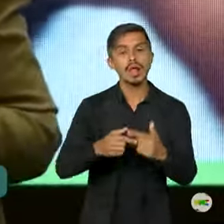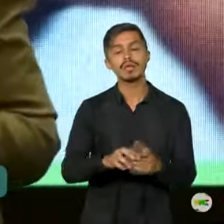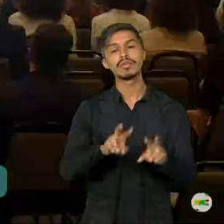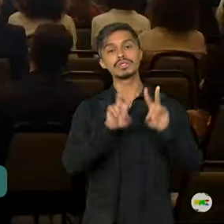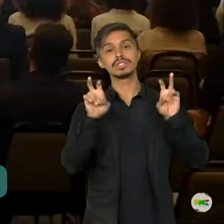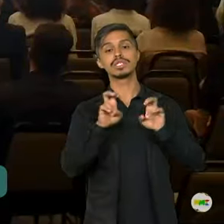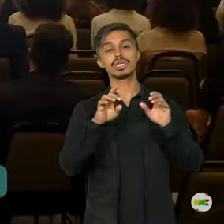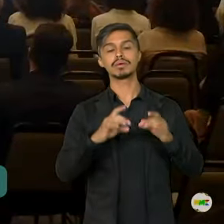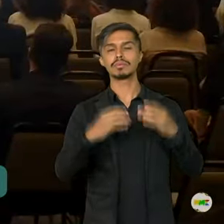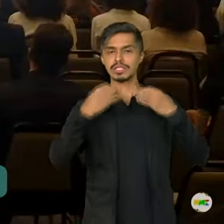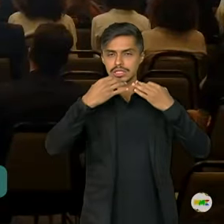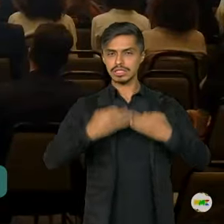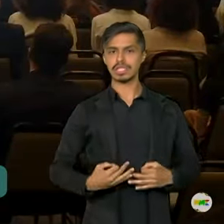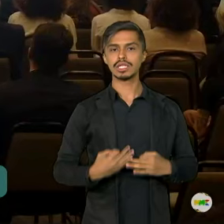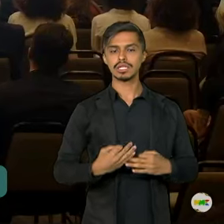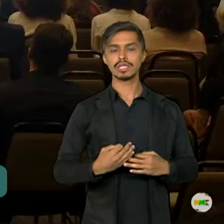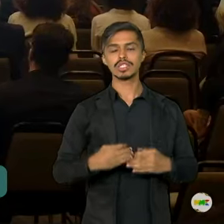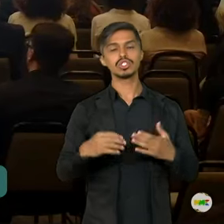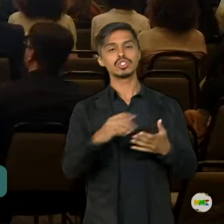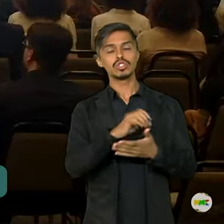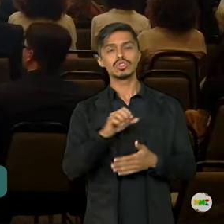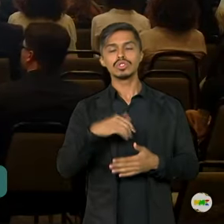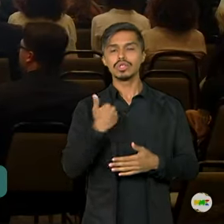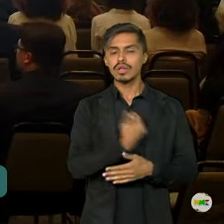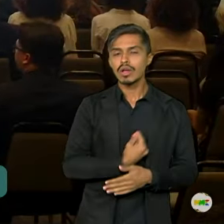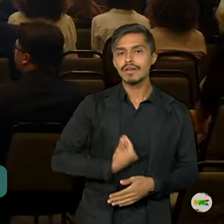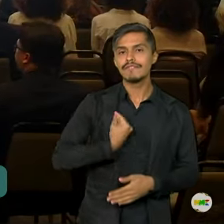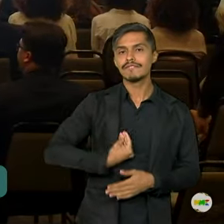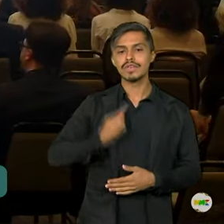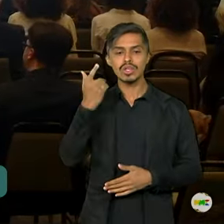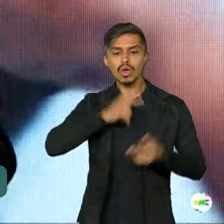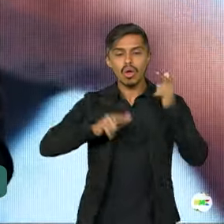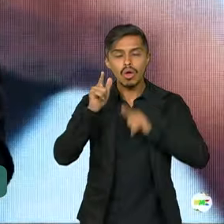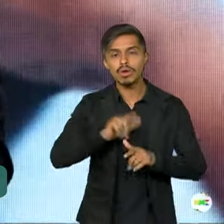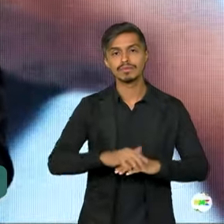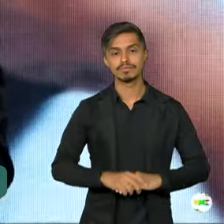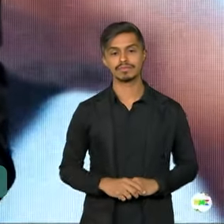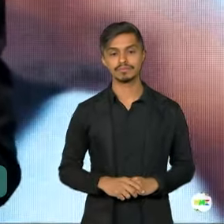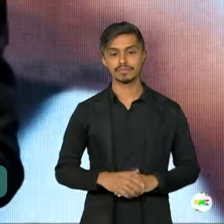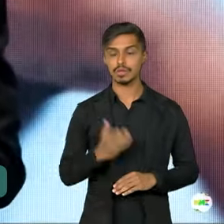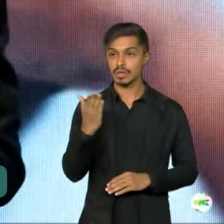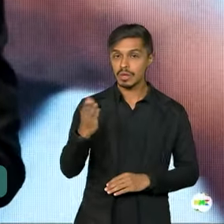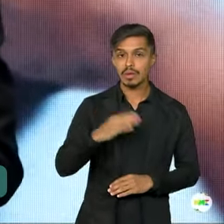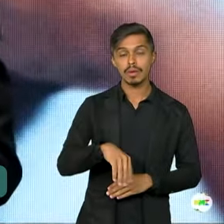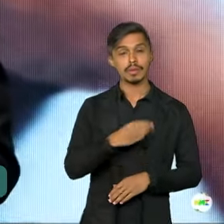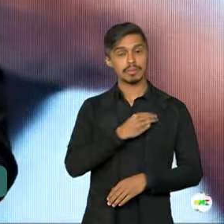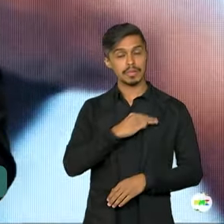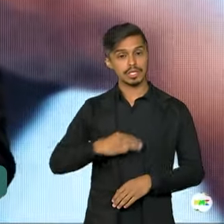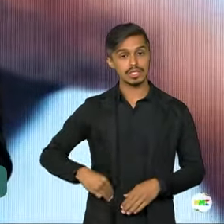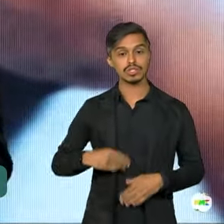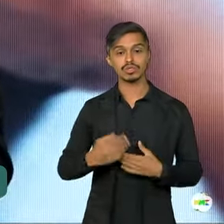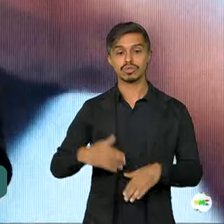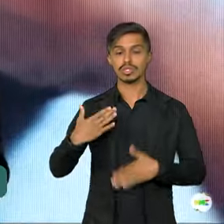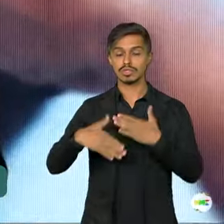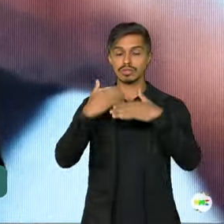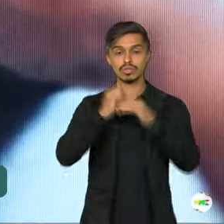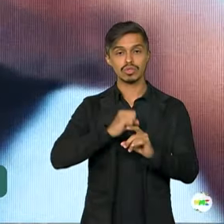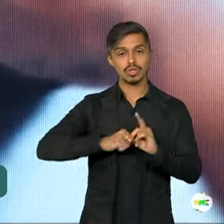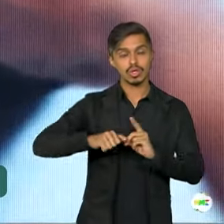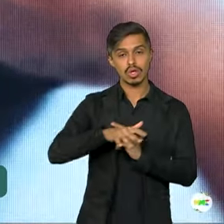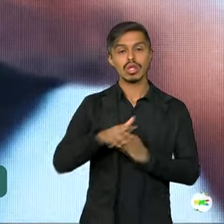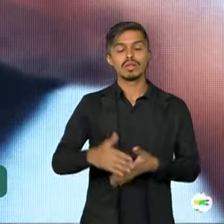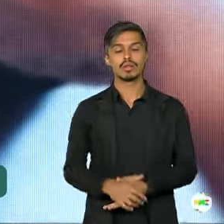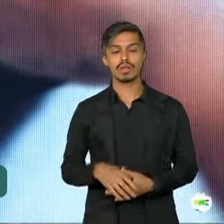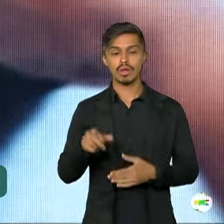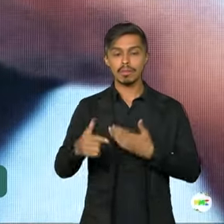dignidade, sobre solidariedade, sobre conquista. Para o ministro do Desenvolvimento Social, o papel das